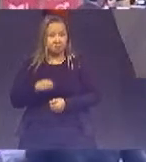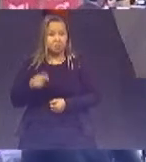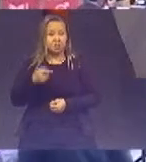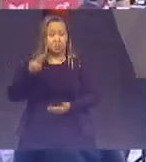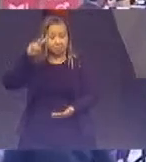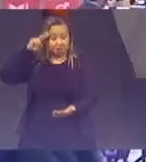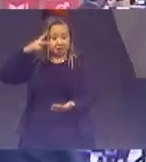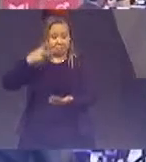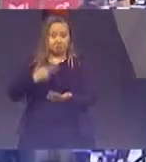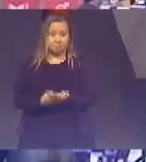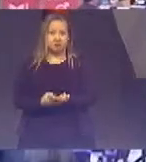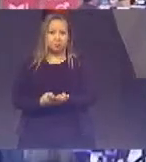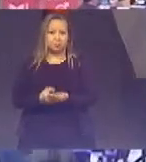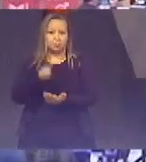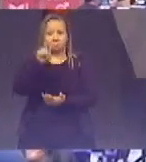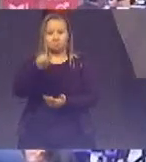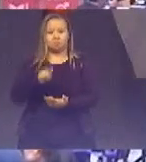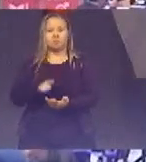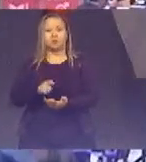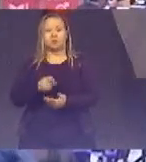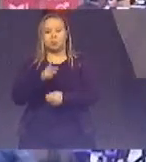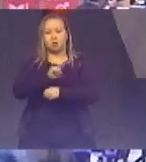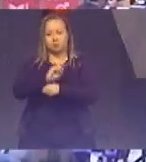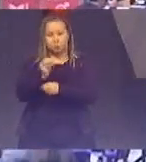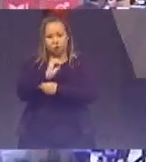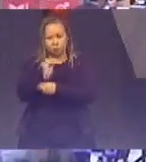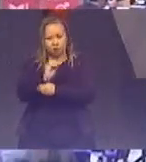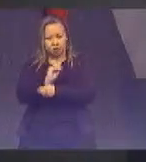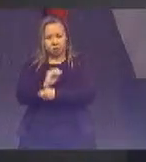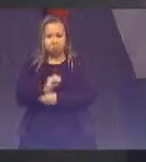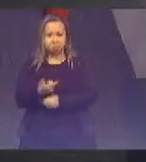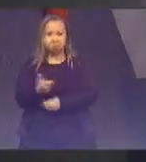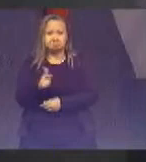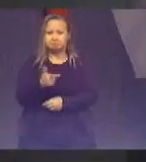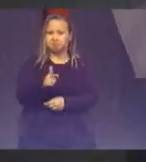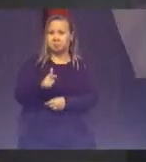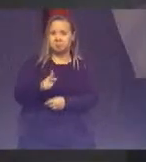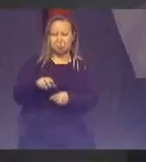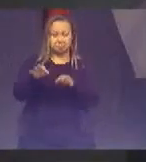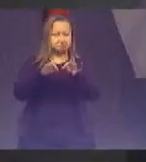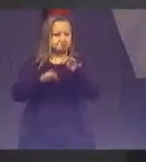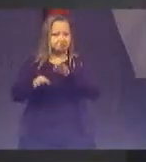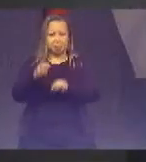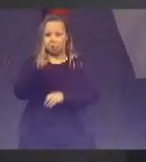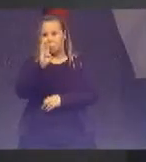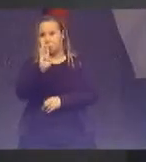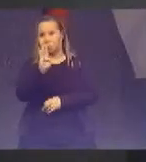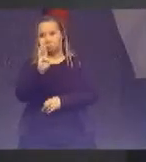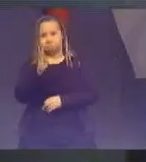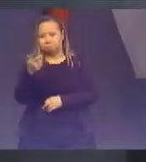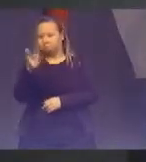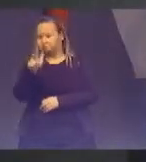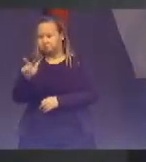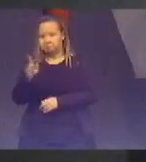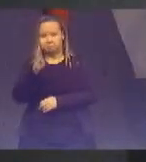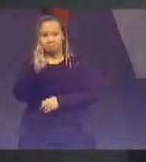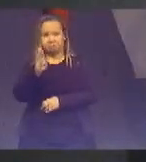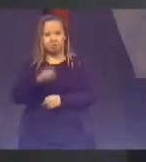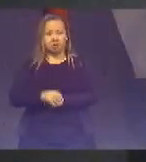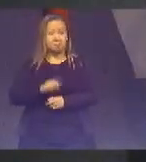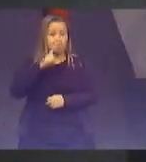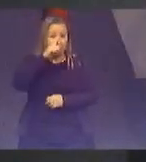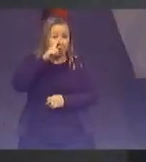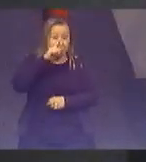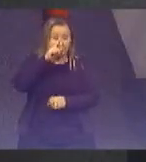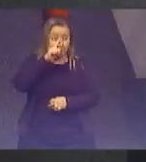gerenciada afinal não existe plano B para a Terra os graves efeitos das mudanças